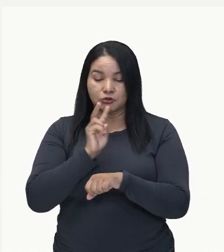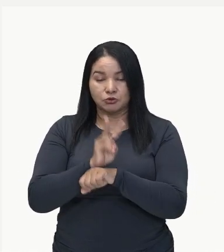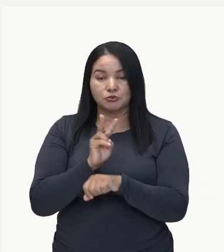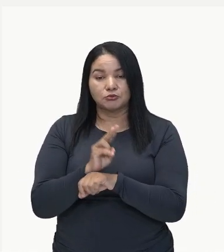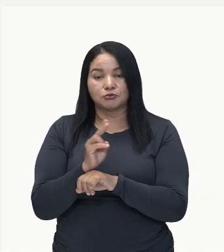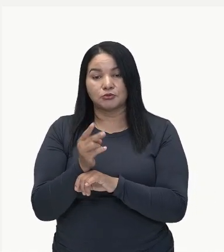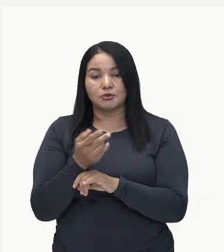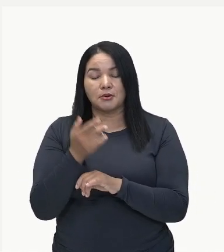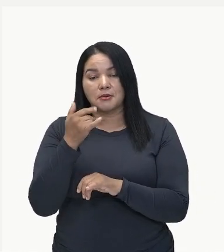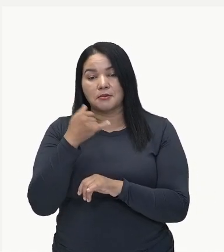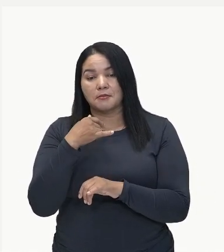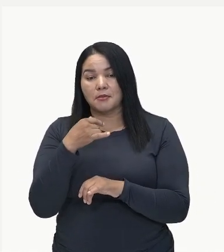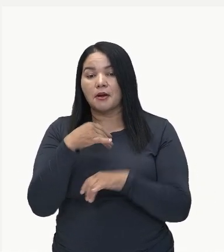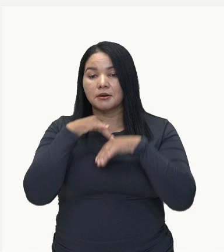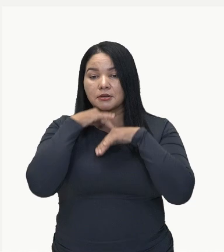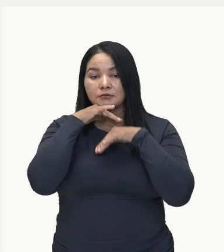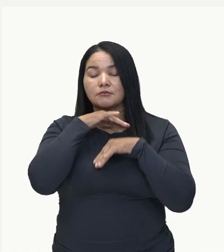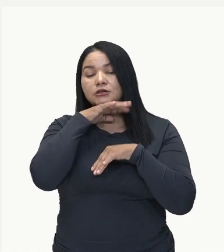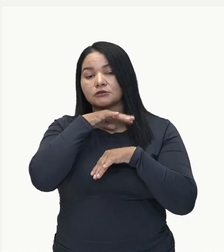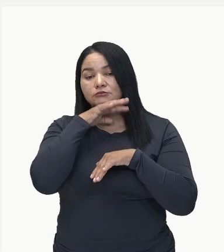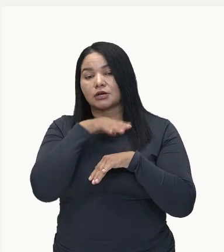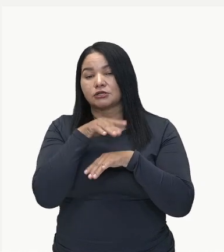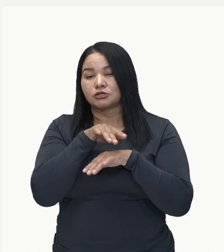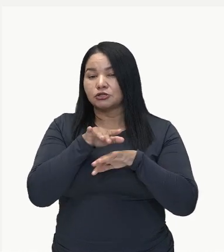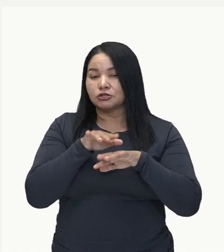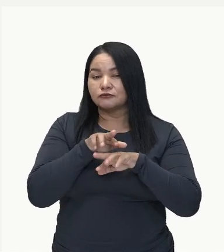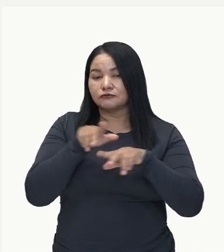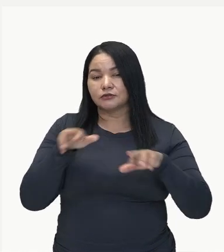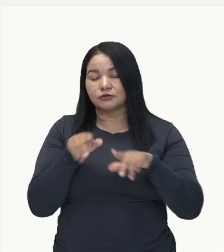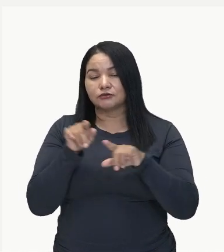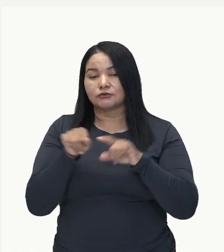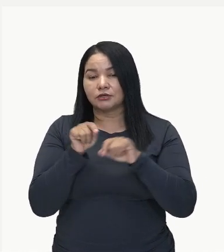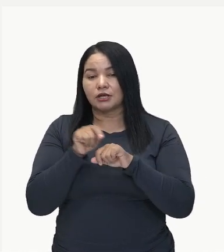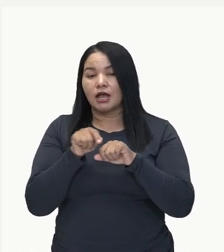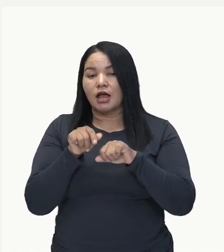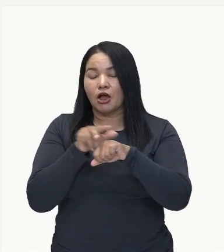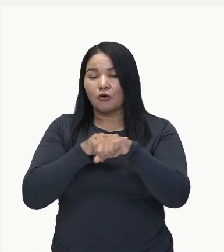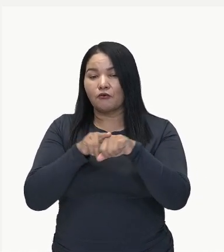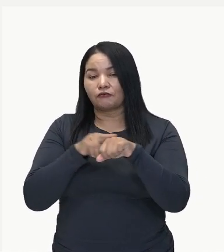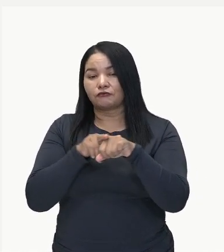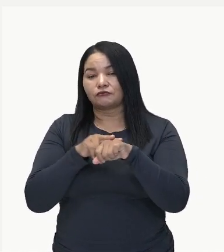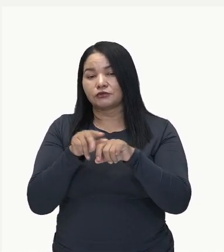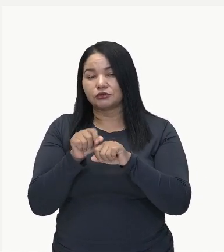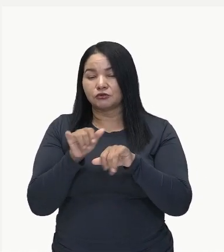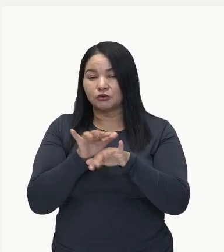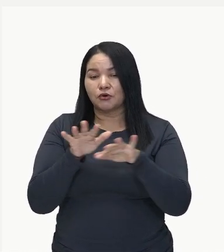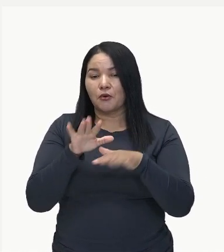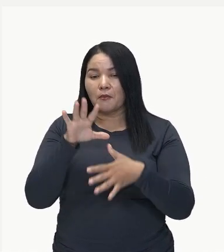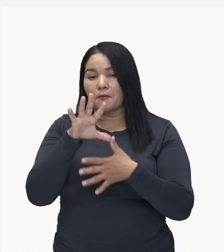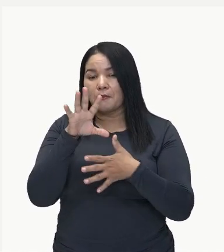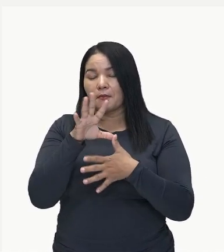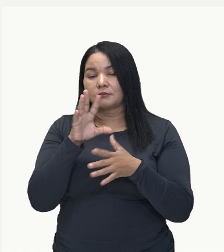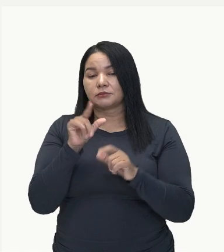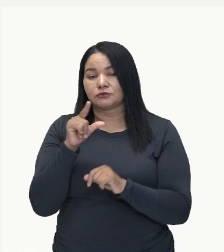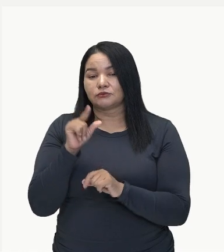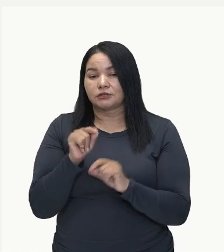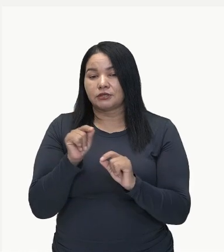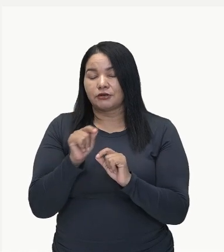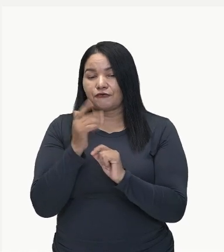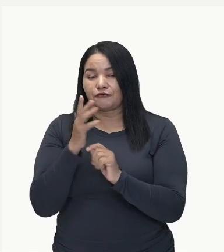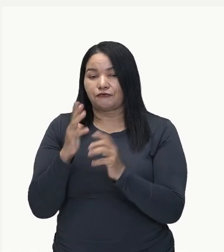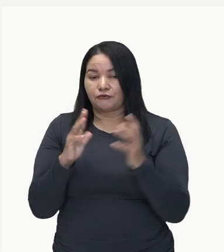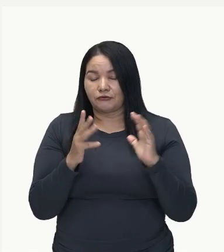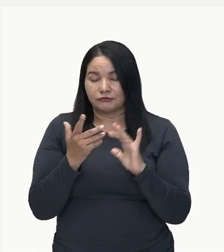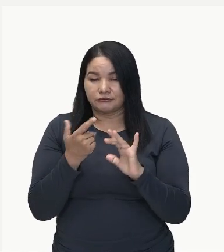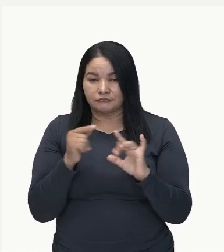gente verifica essa grande cor verde escura no mapa, são as áreas de floresta. E que vai coincidir também com as áreas